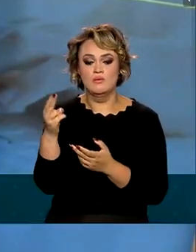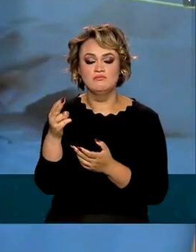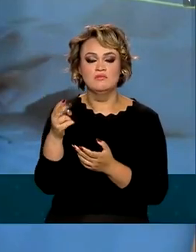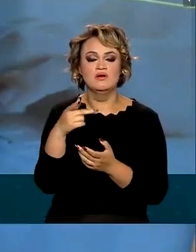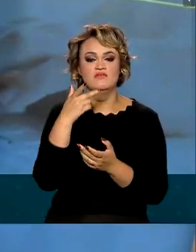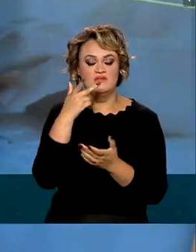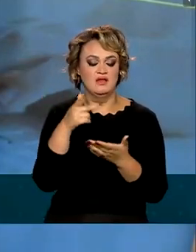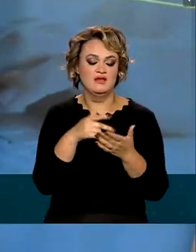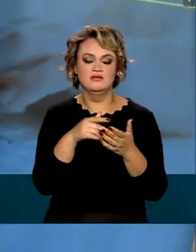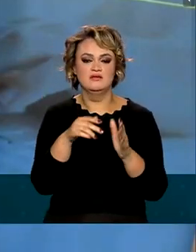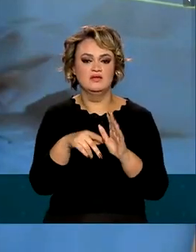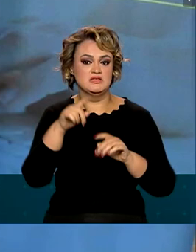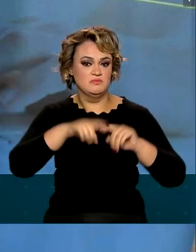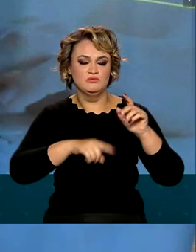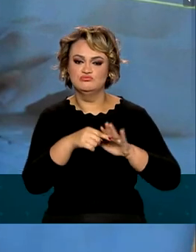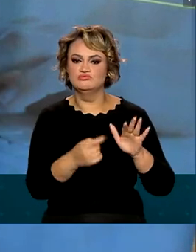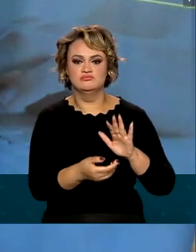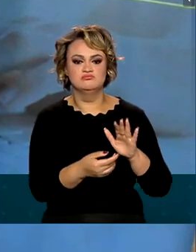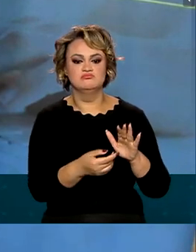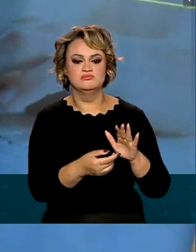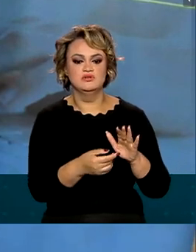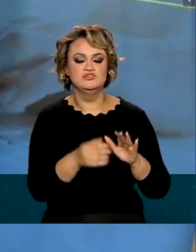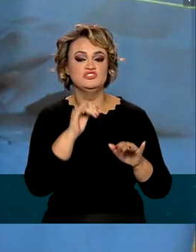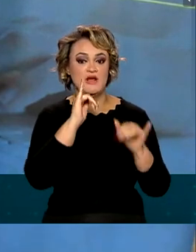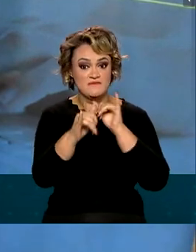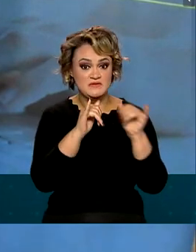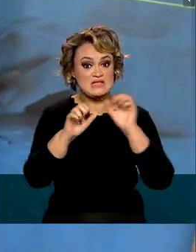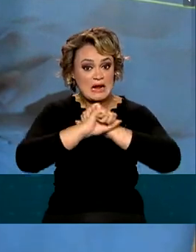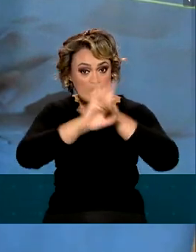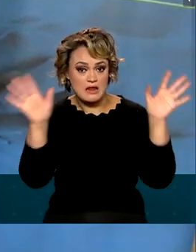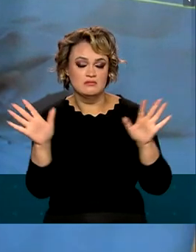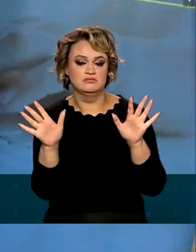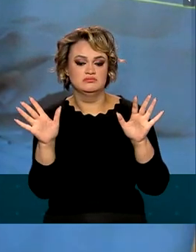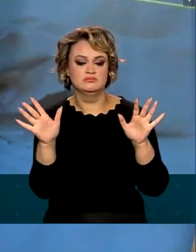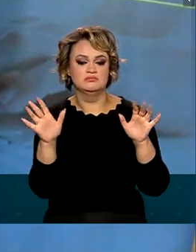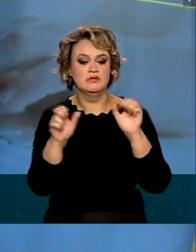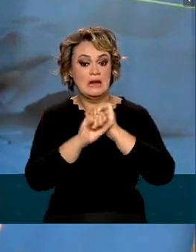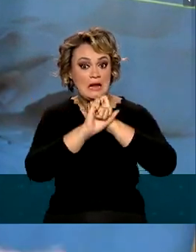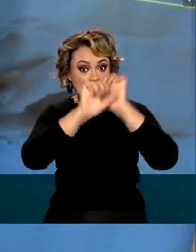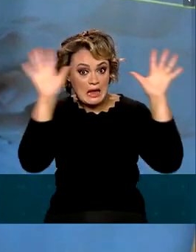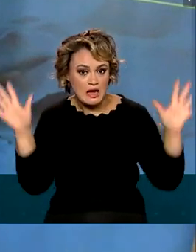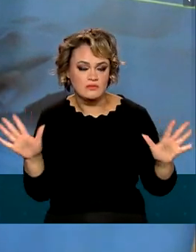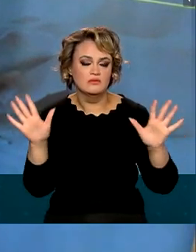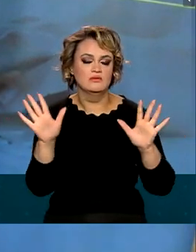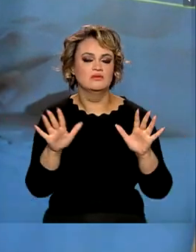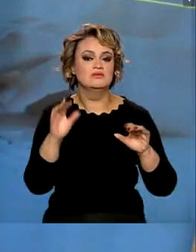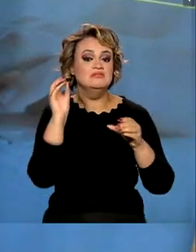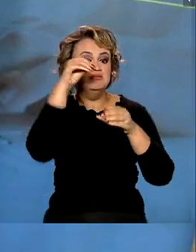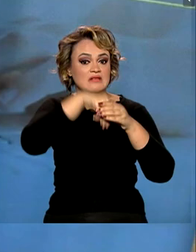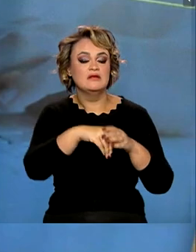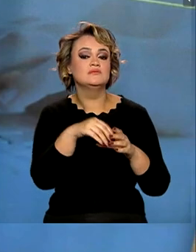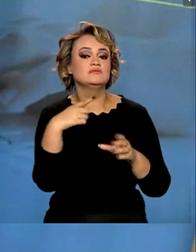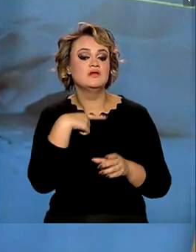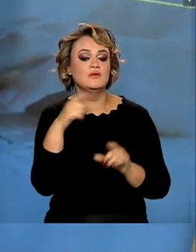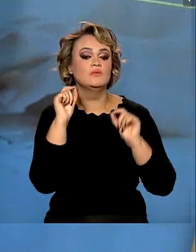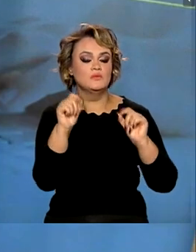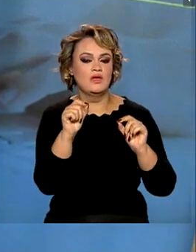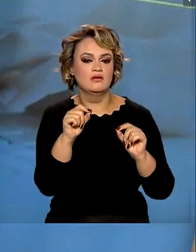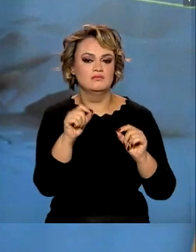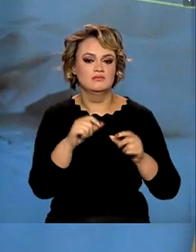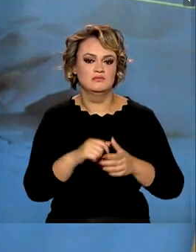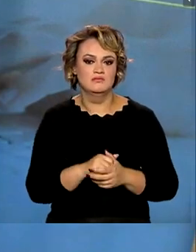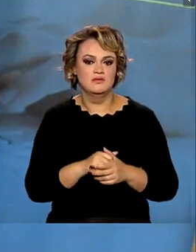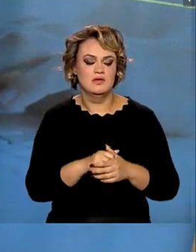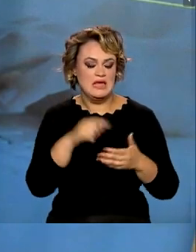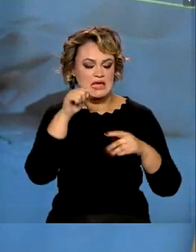contra a propaganda do produto, que é o dever de elas informarem de maneira ostensiva e clara que aquele